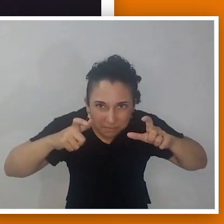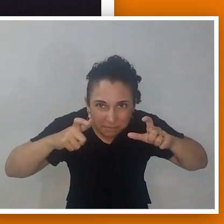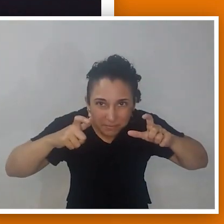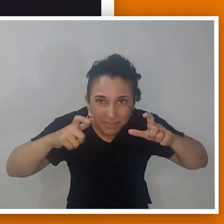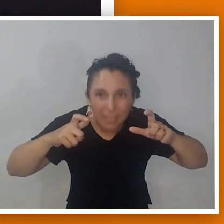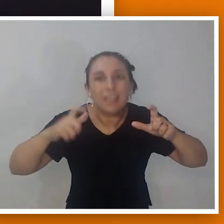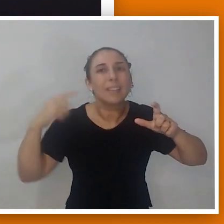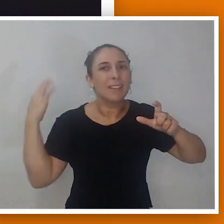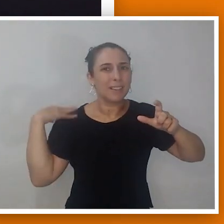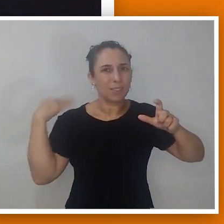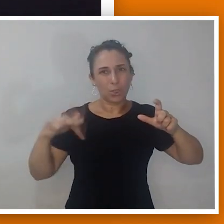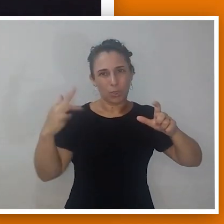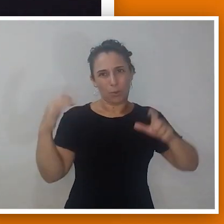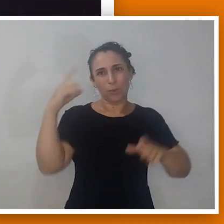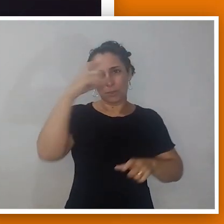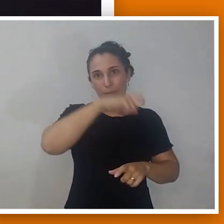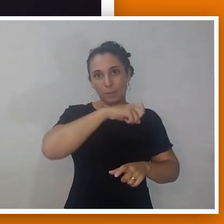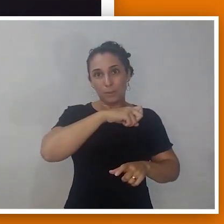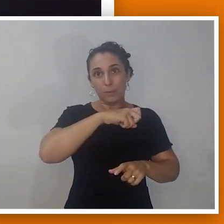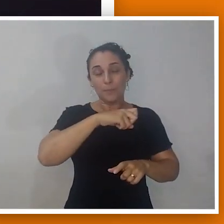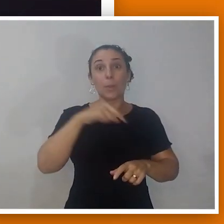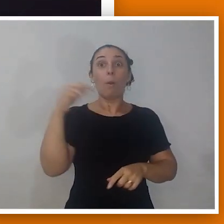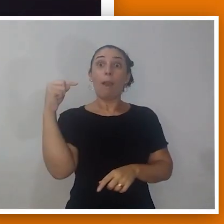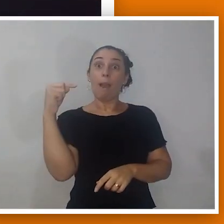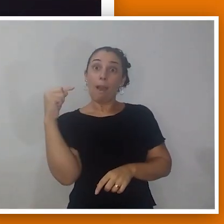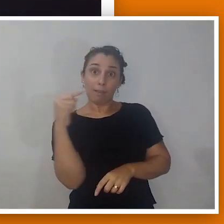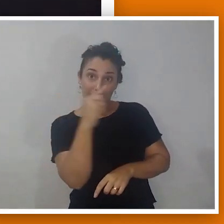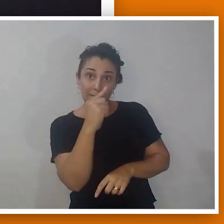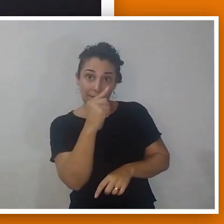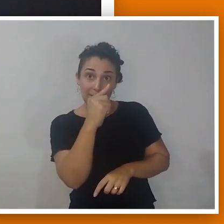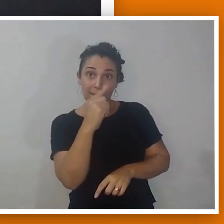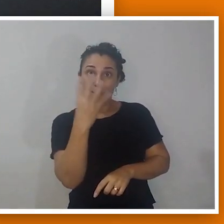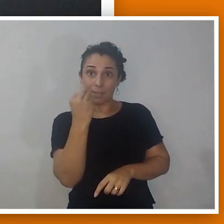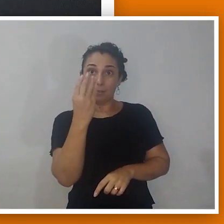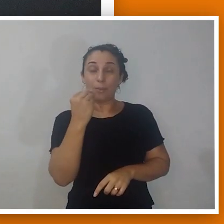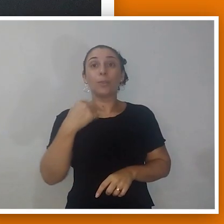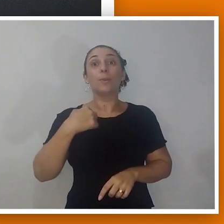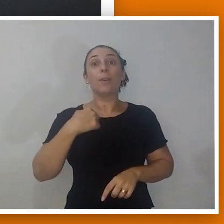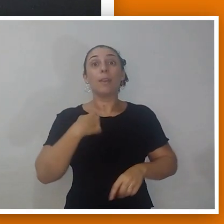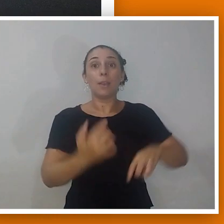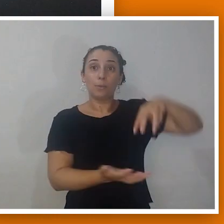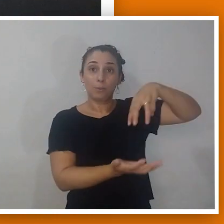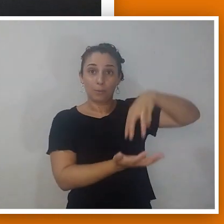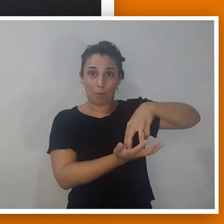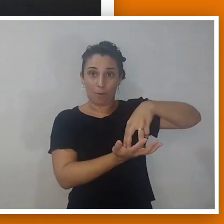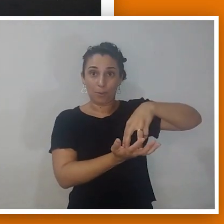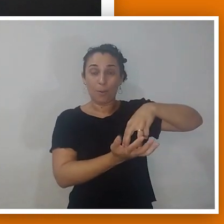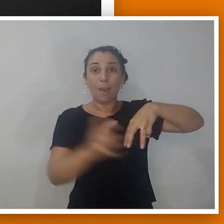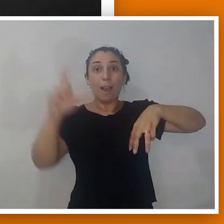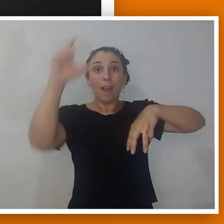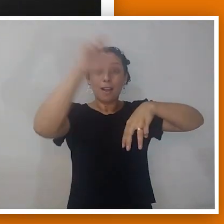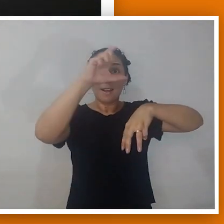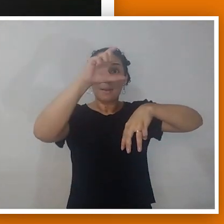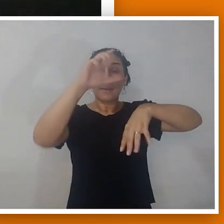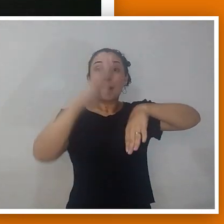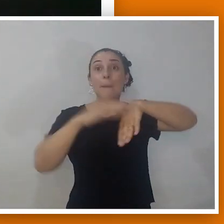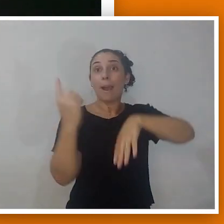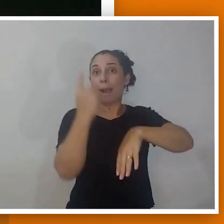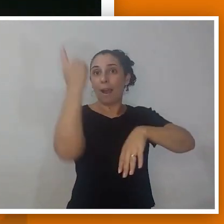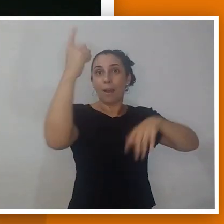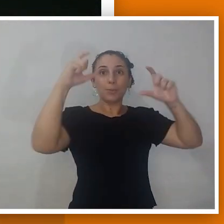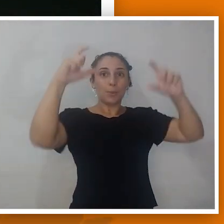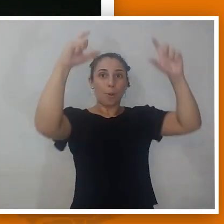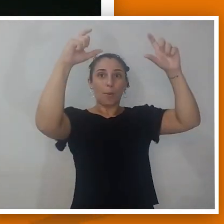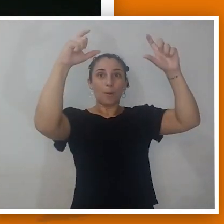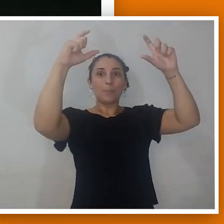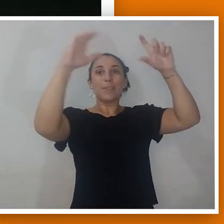poder olhar o visor da câmera fotográfica. Não é o caso aqui. Aqui, eu simplesmente boto a câmera mais alta que os meus